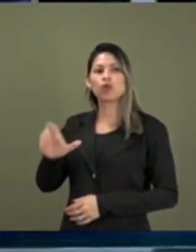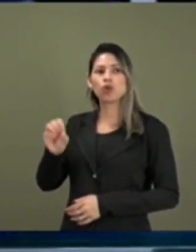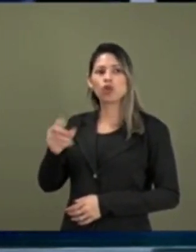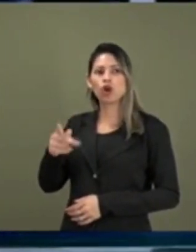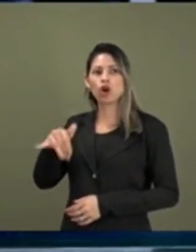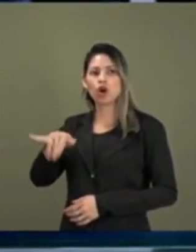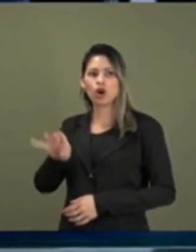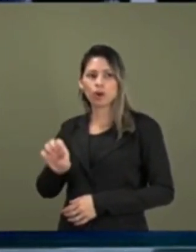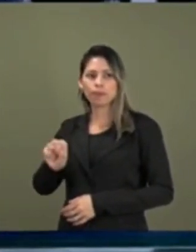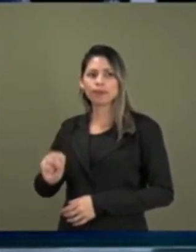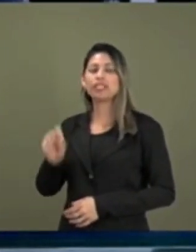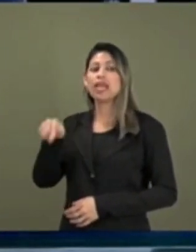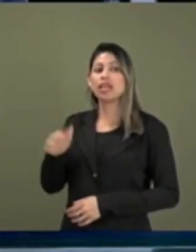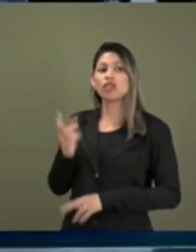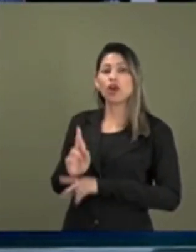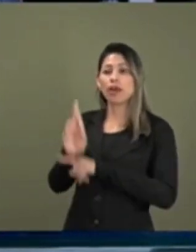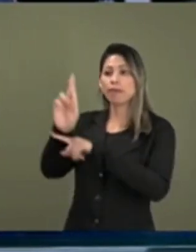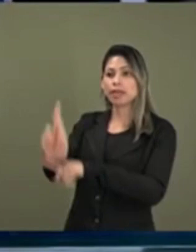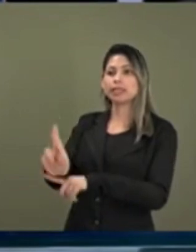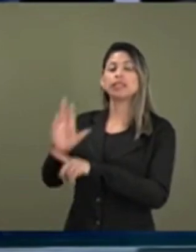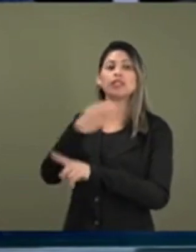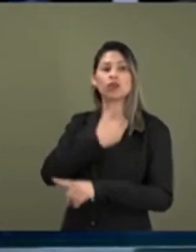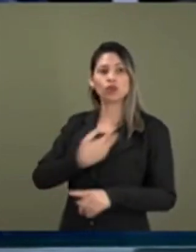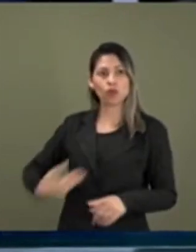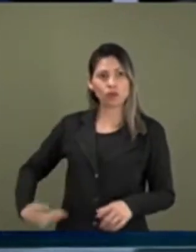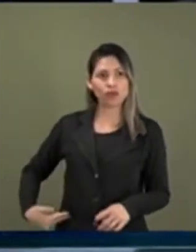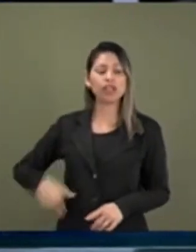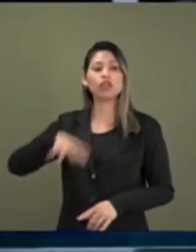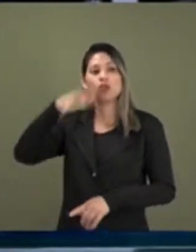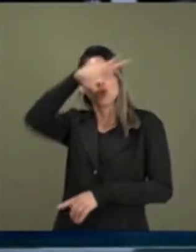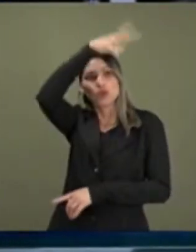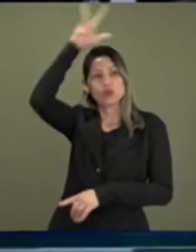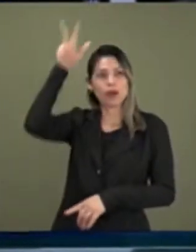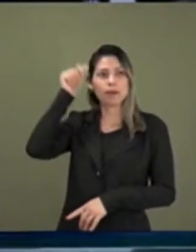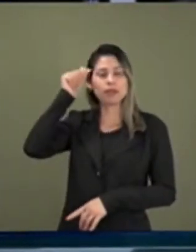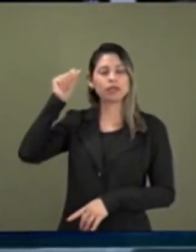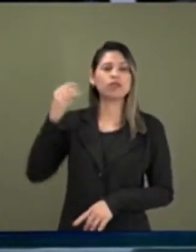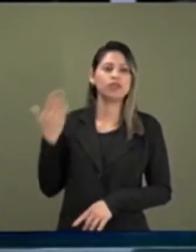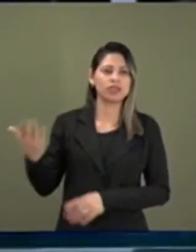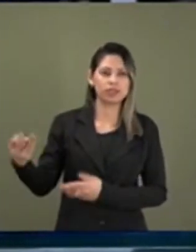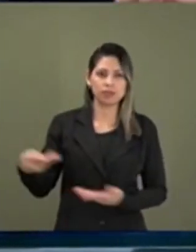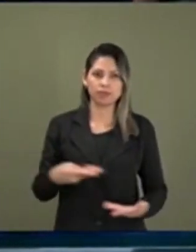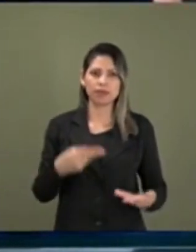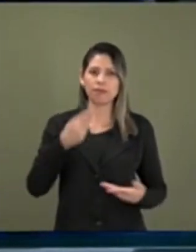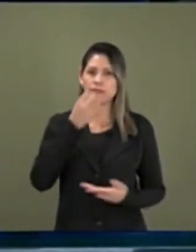Amazonas, representando o governador do Estado. Seja bem-vindo, senhor Oswaldo.